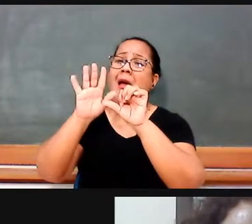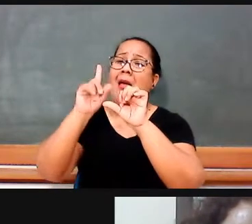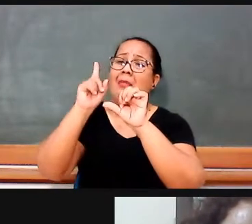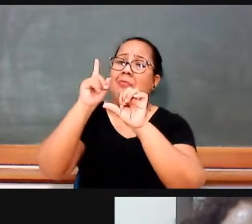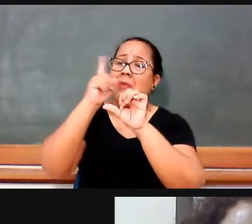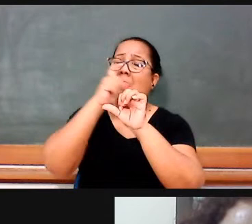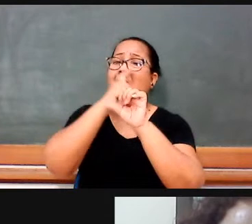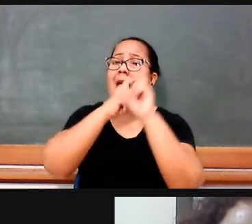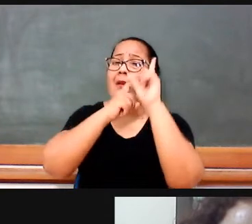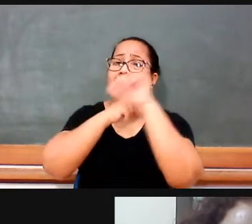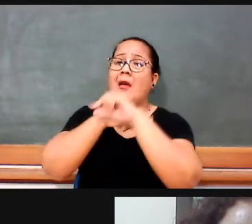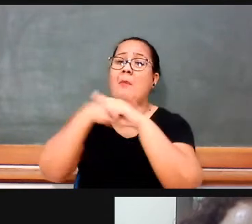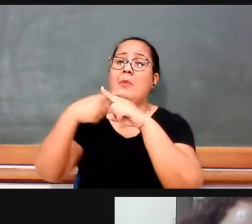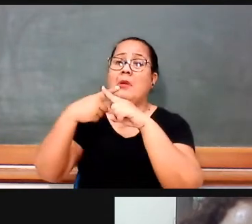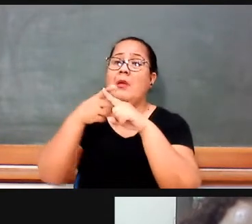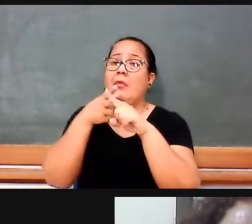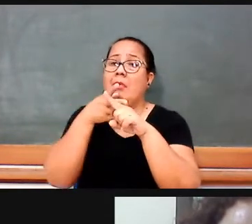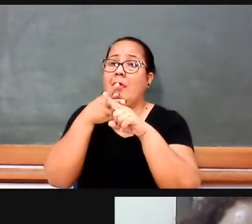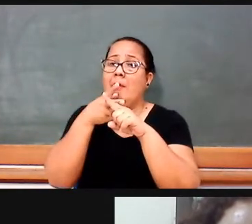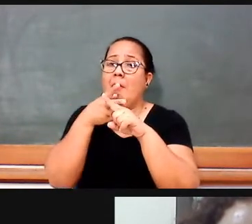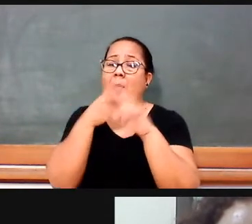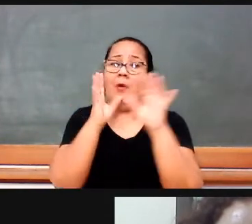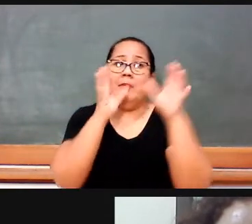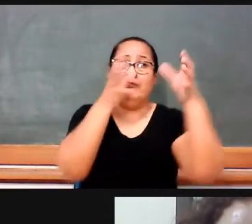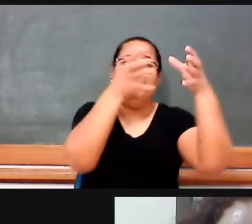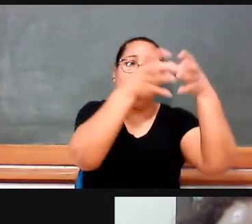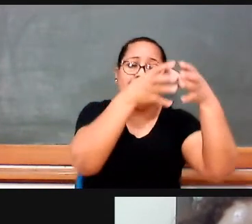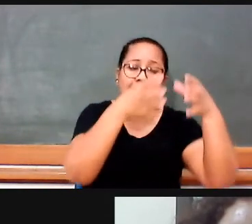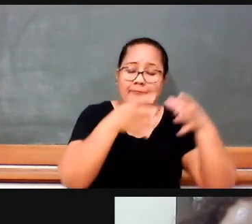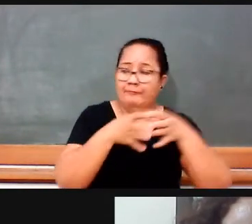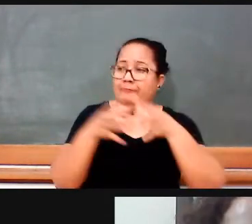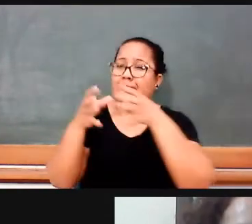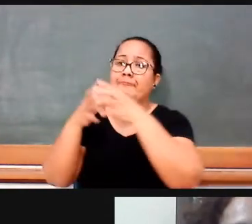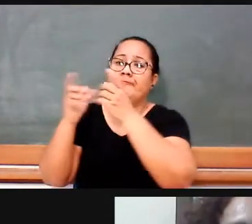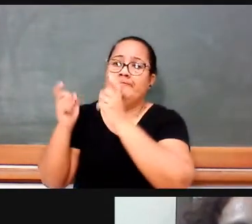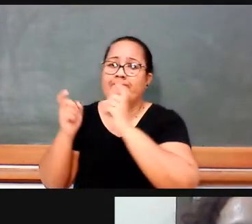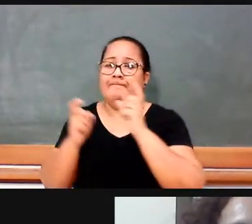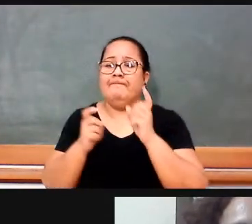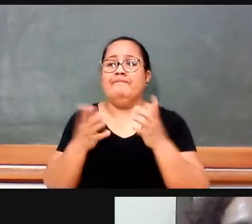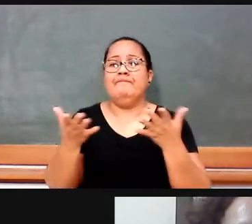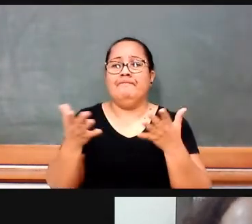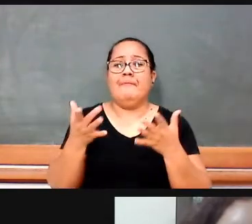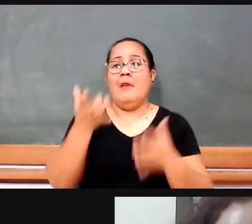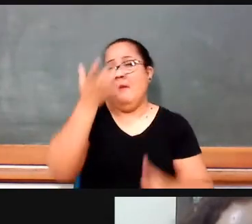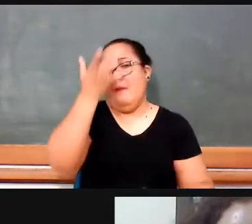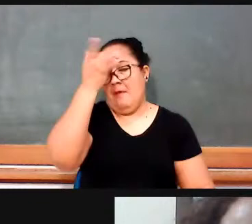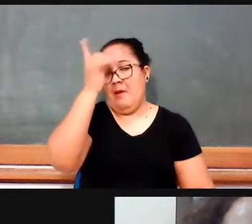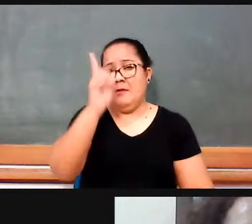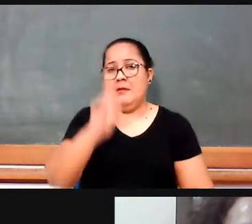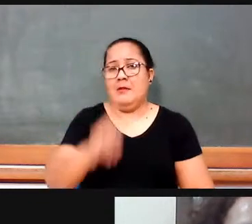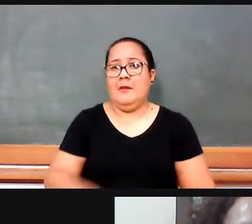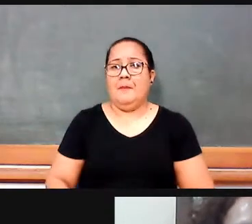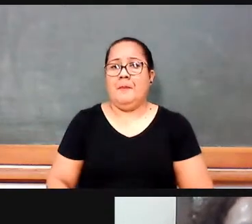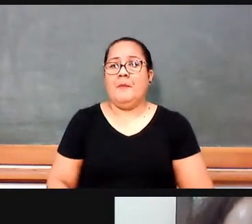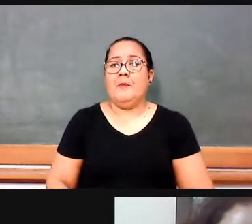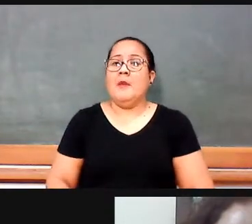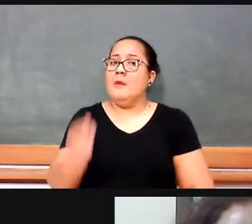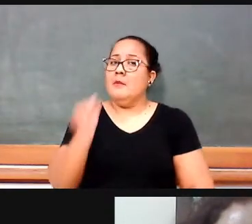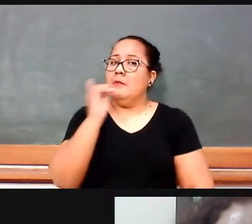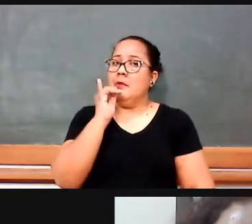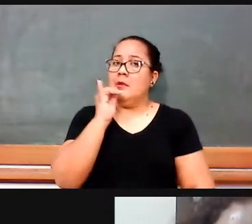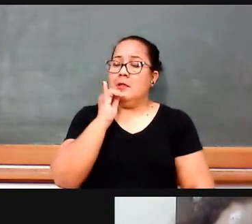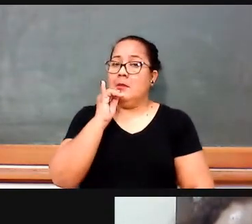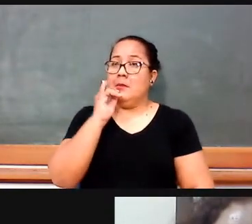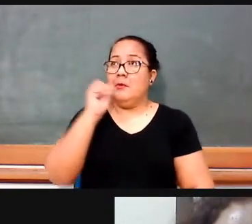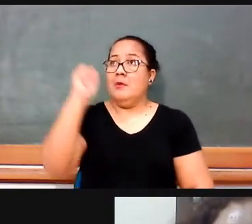também longa, né, também longa, eu me lembro que nós aqui temos uma certa cultura